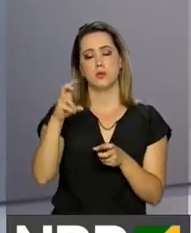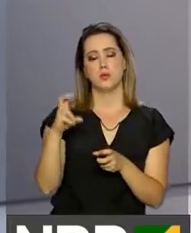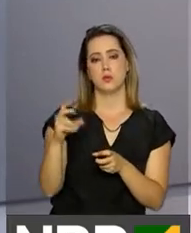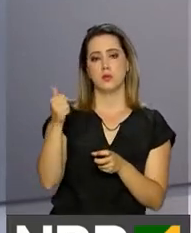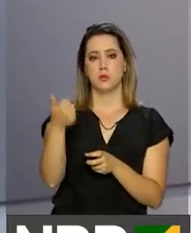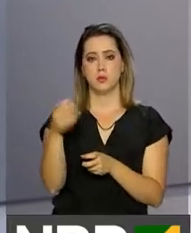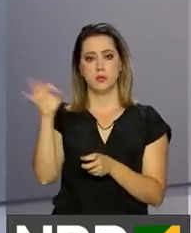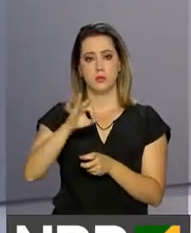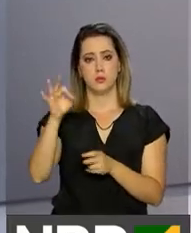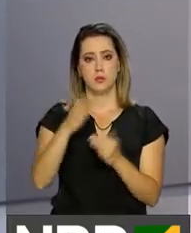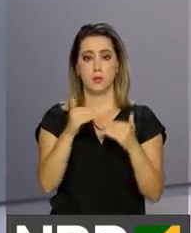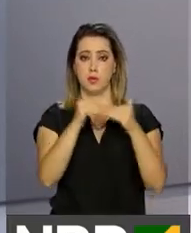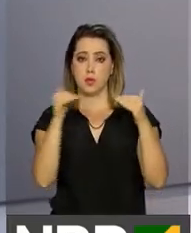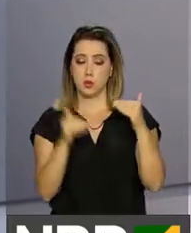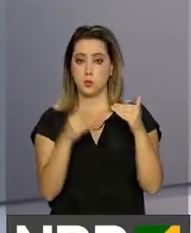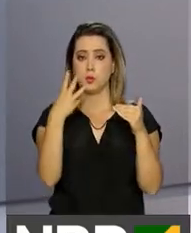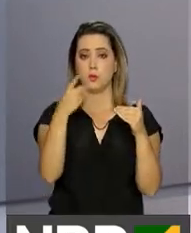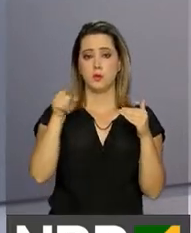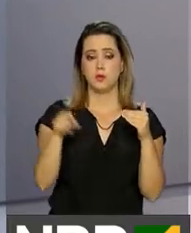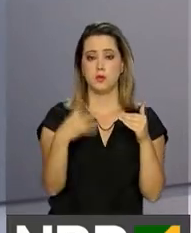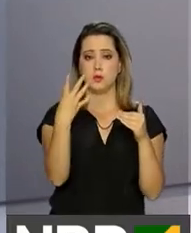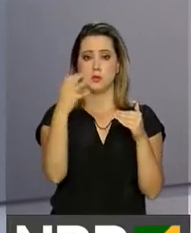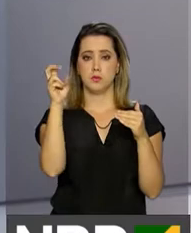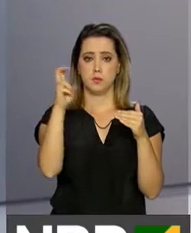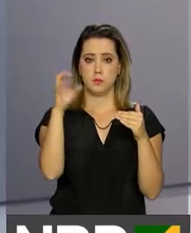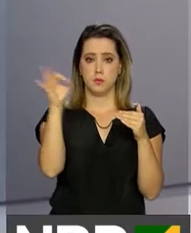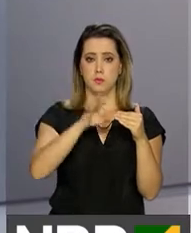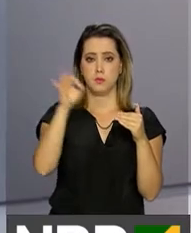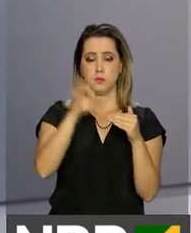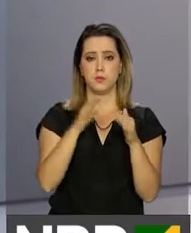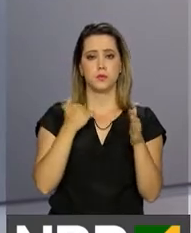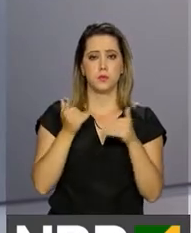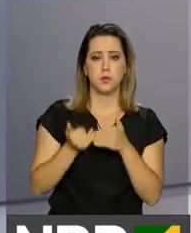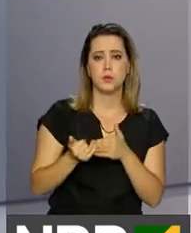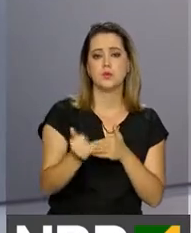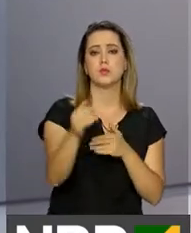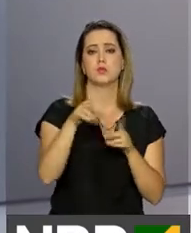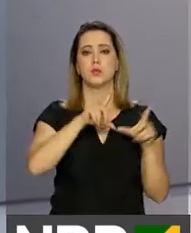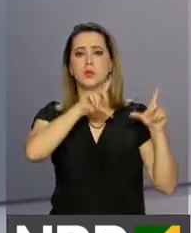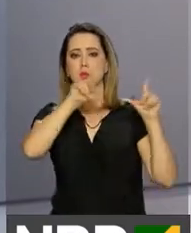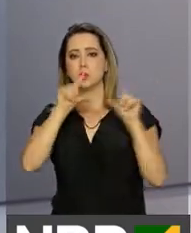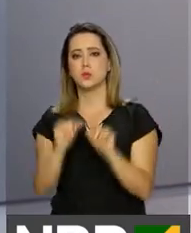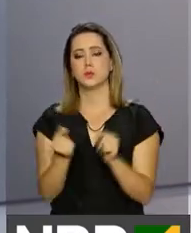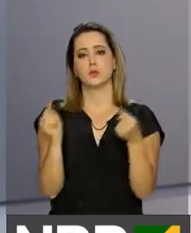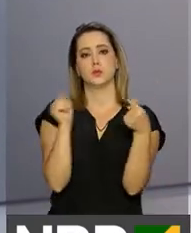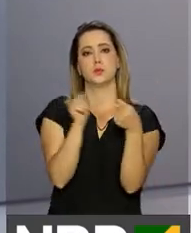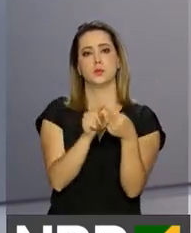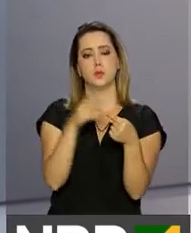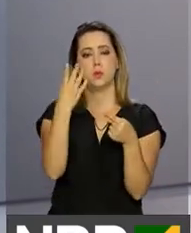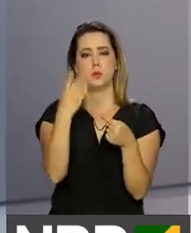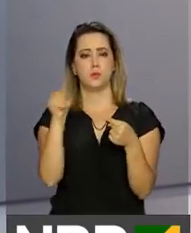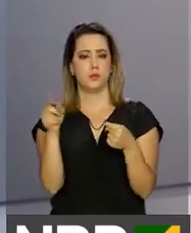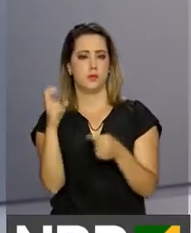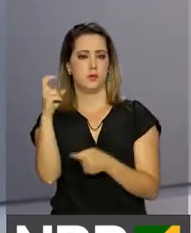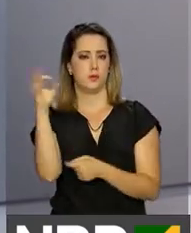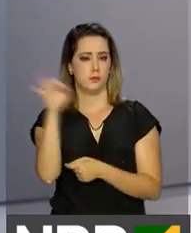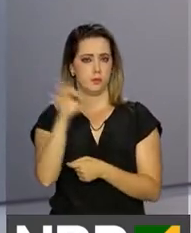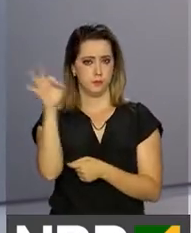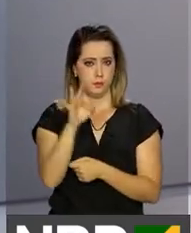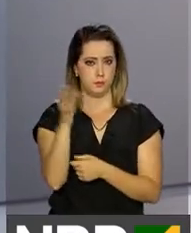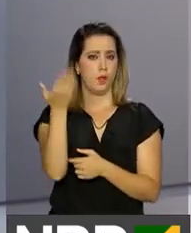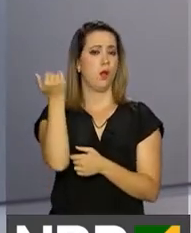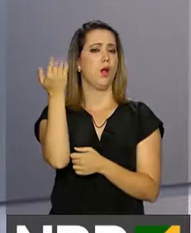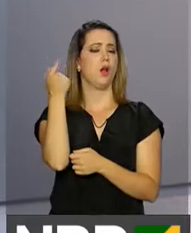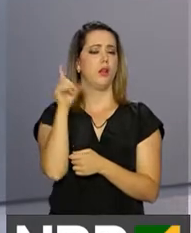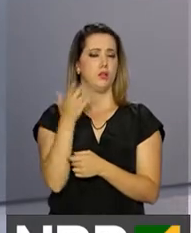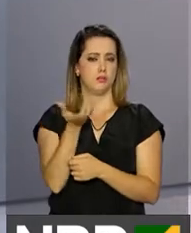,51% para 3,45%. Permanece assim bem abaixo do centro da meta de 4,5%